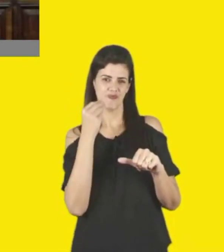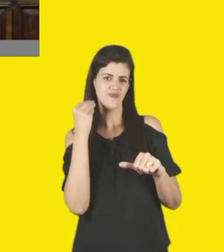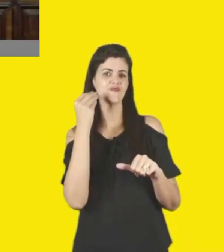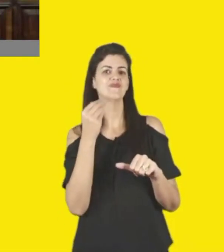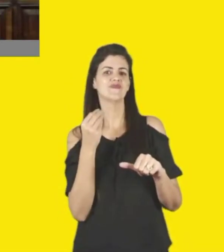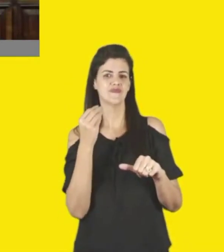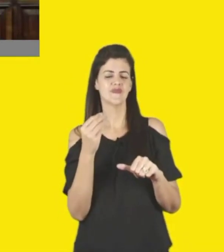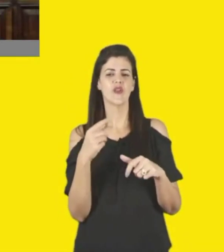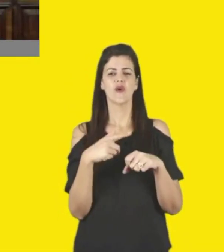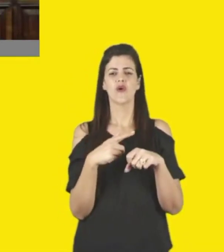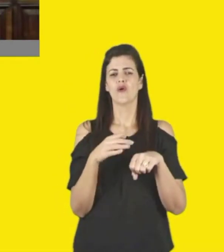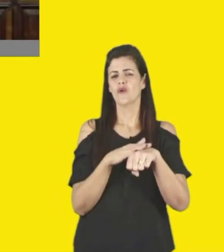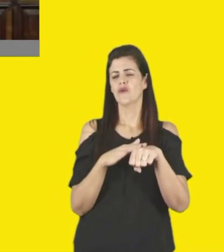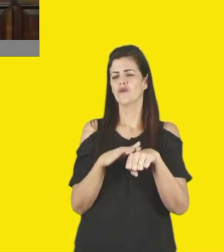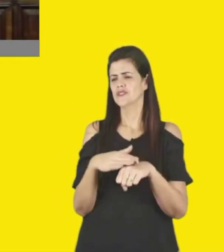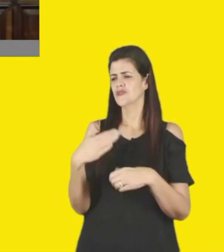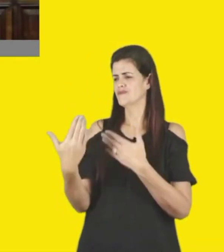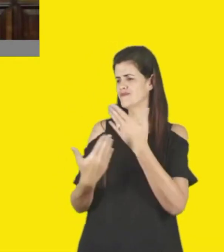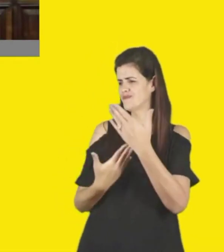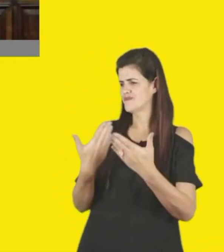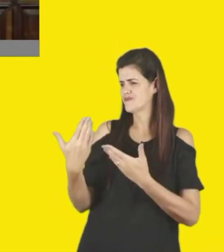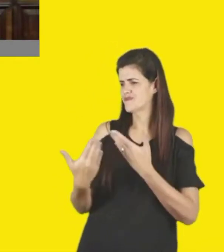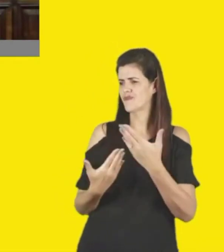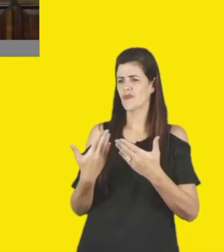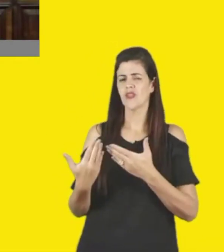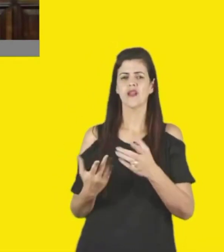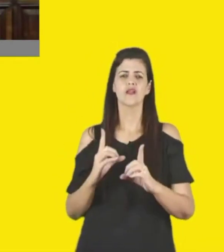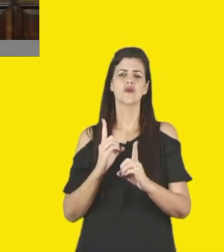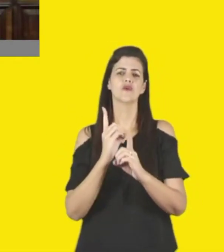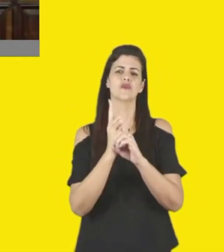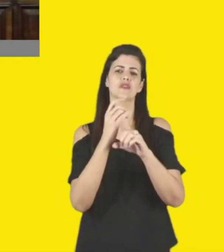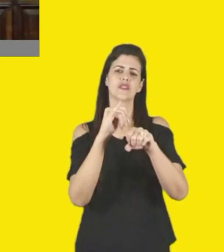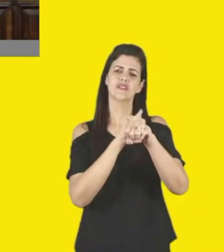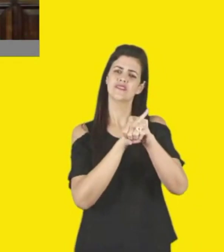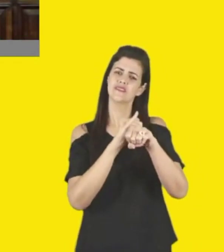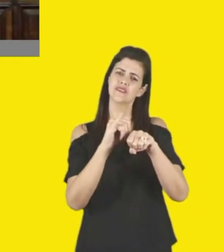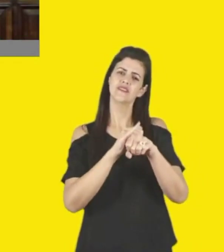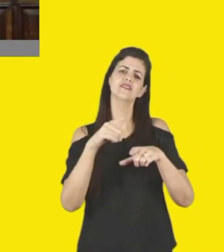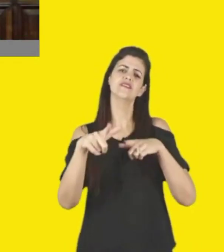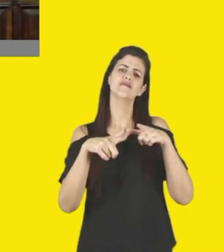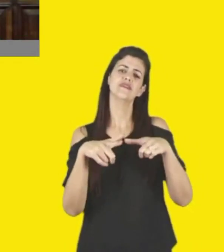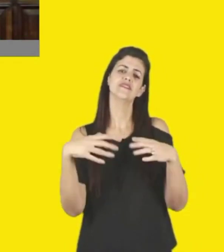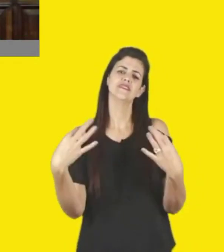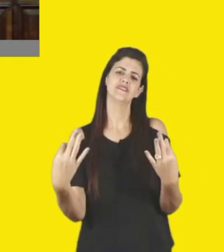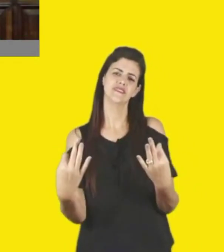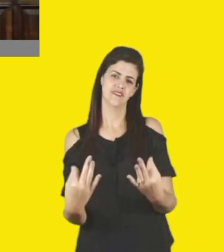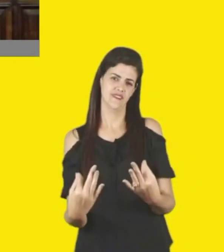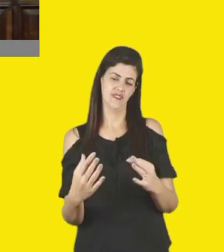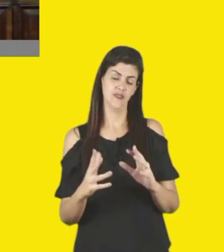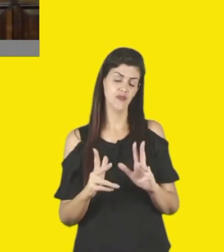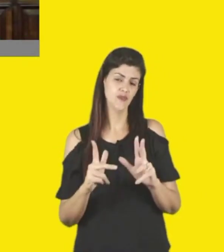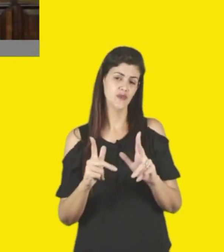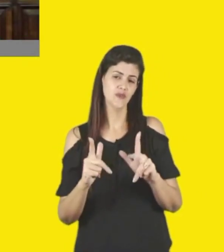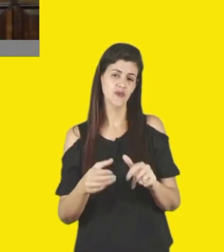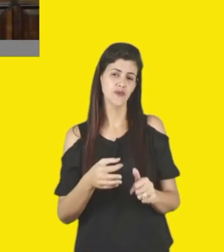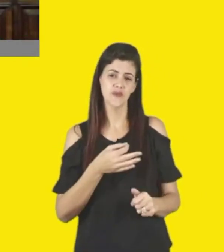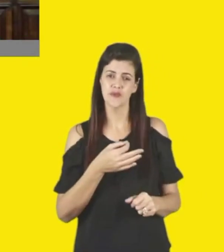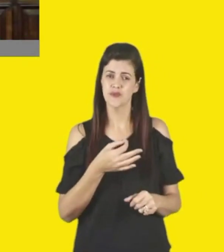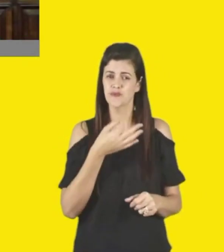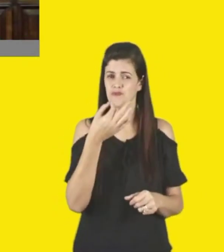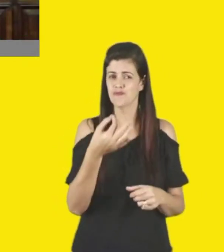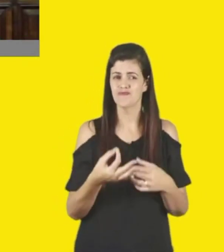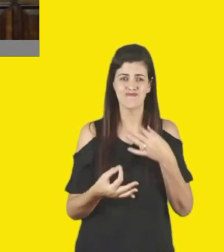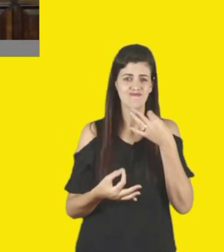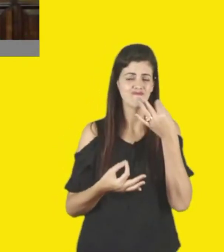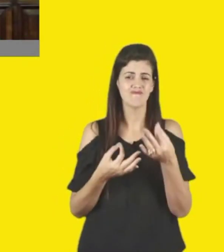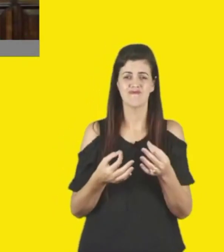escutas para que nós consigamos trabalhar, acho que, todas as ações possíveis, não só pela área